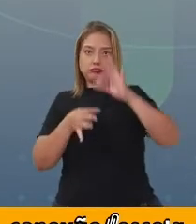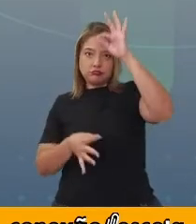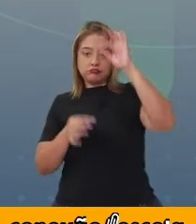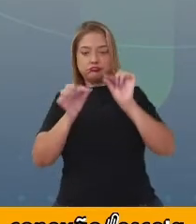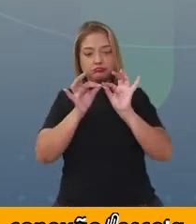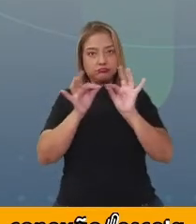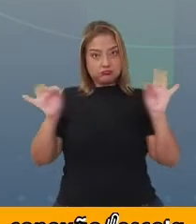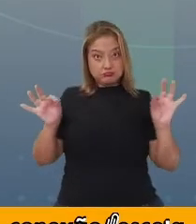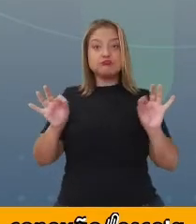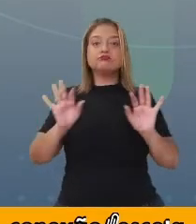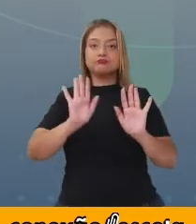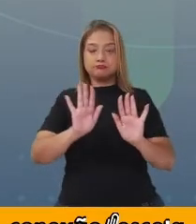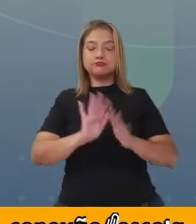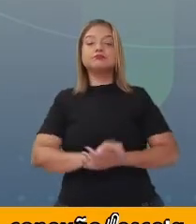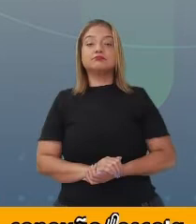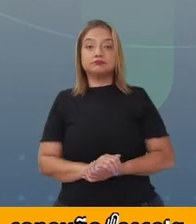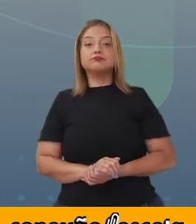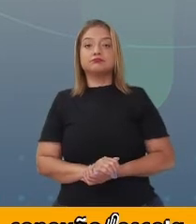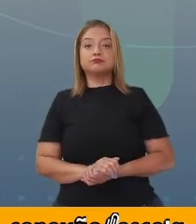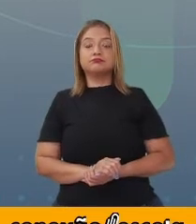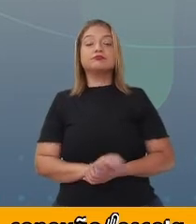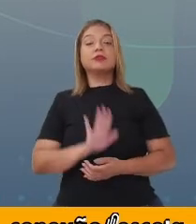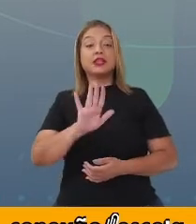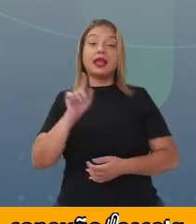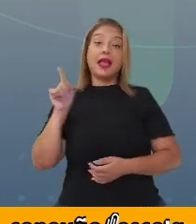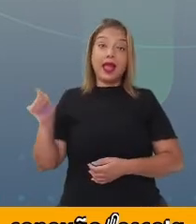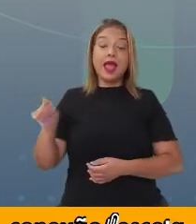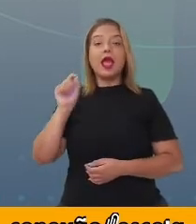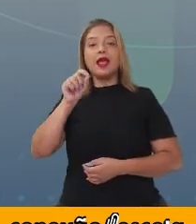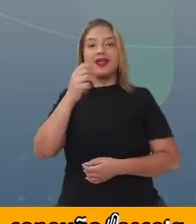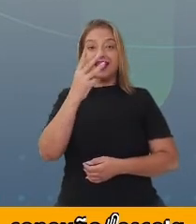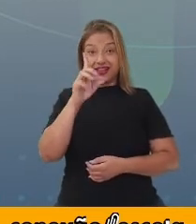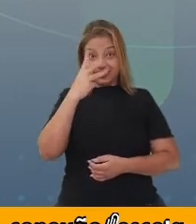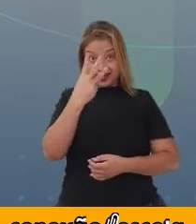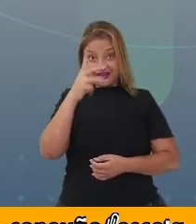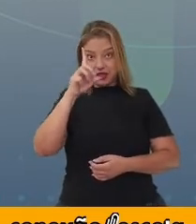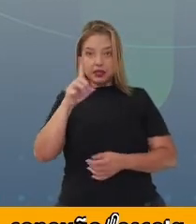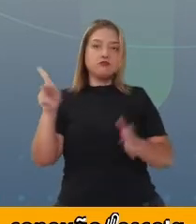largura é própria, na figura tridimensional.